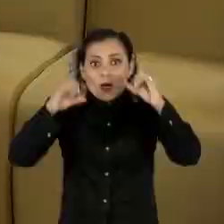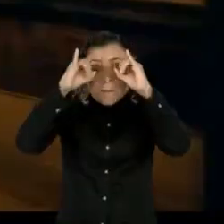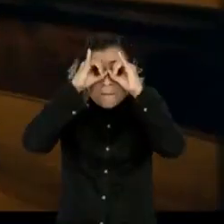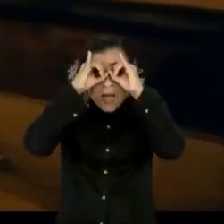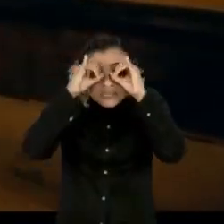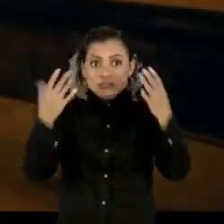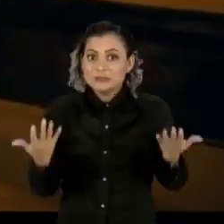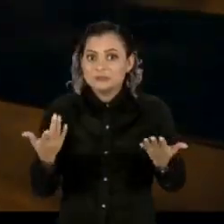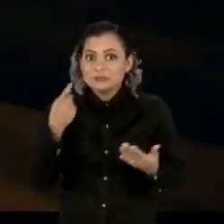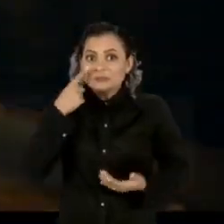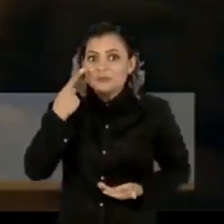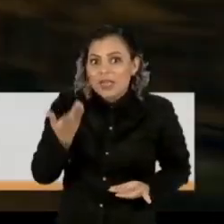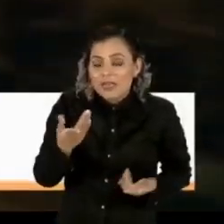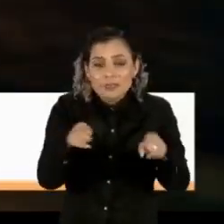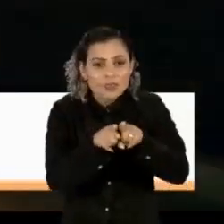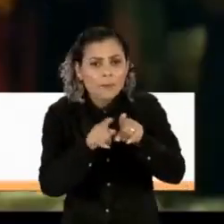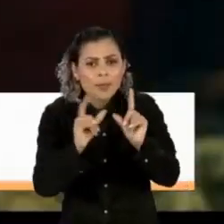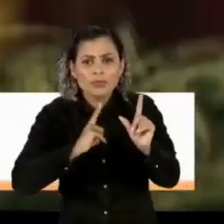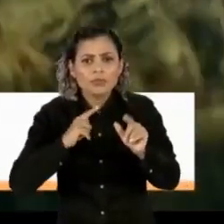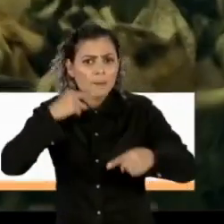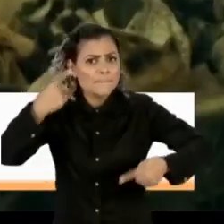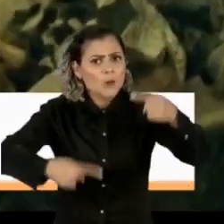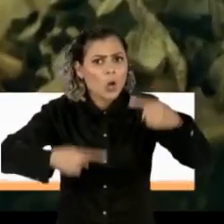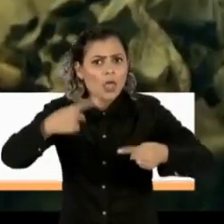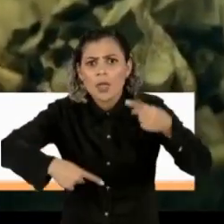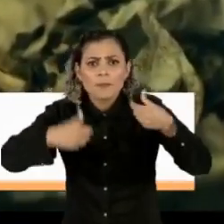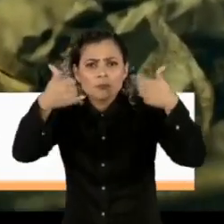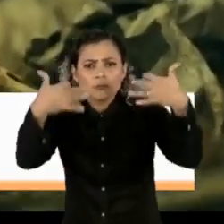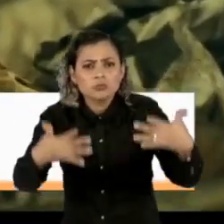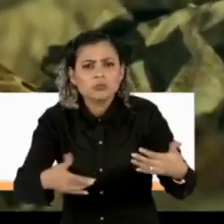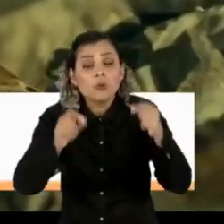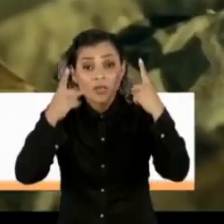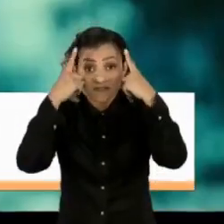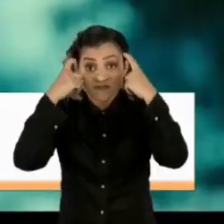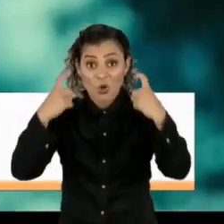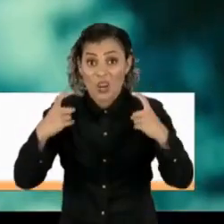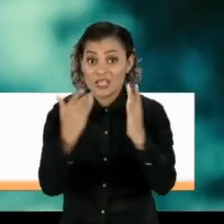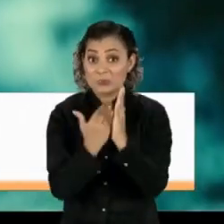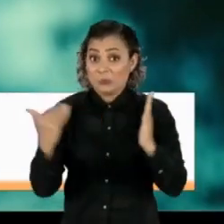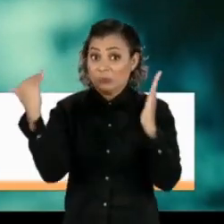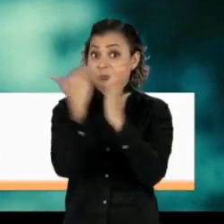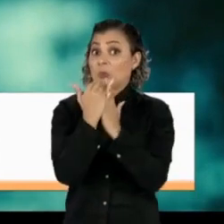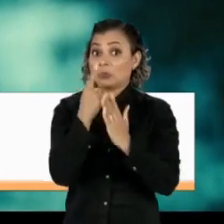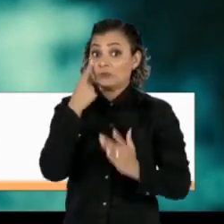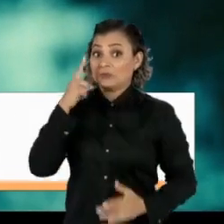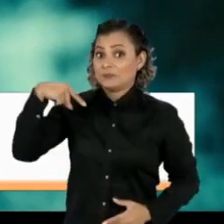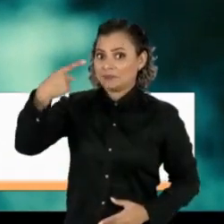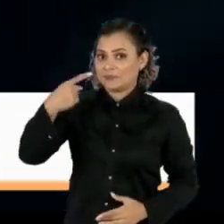E a polêmica sobre as justificativas para a violência extrema. A gente volta já.